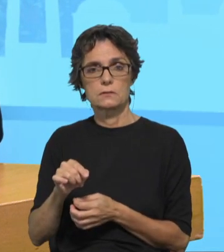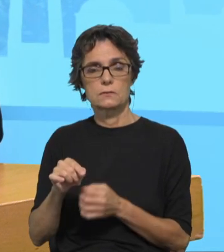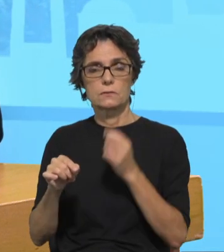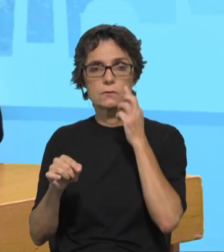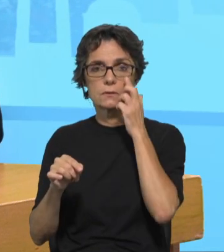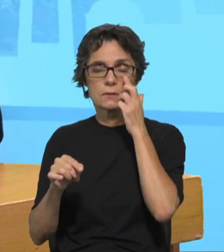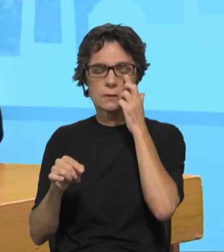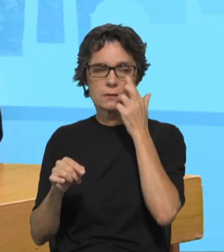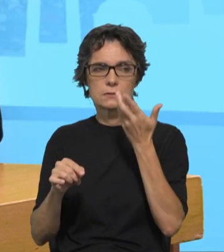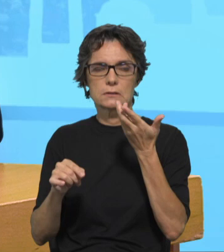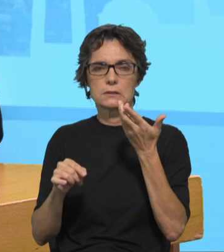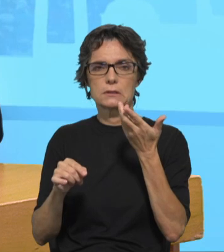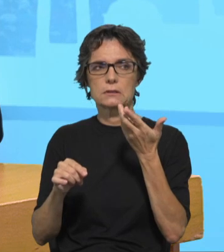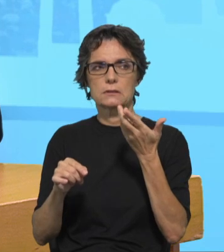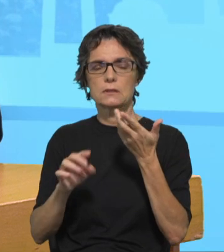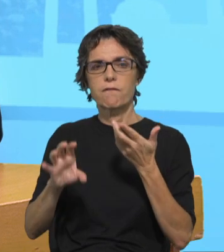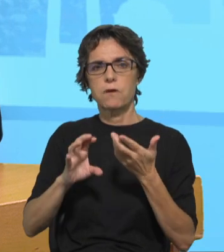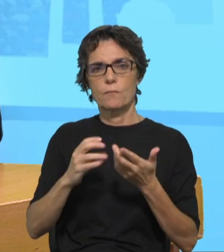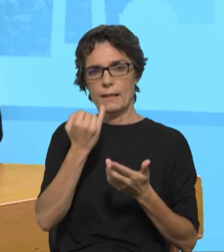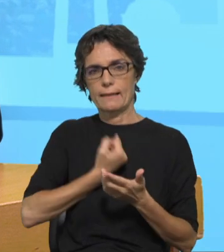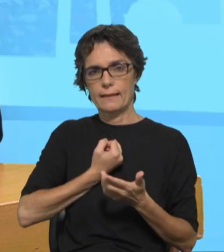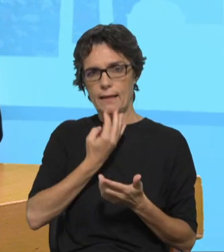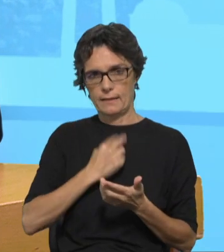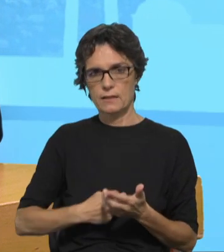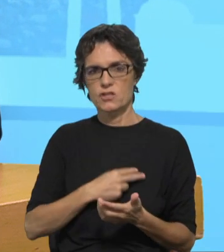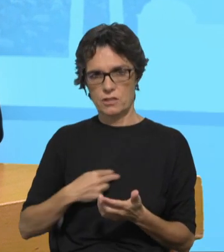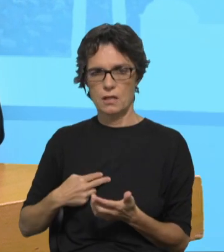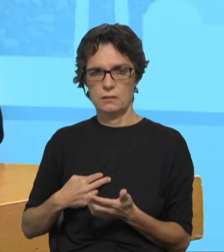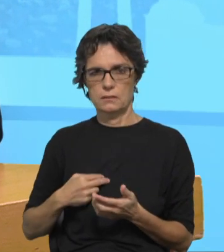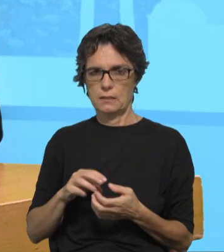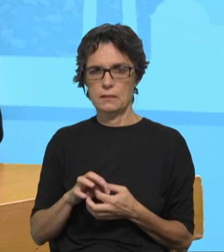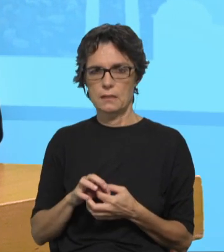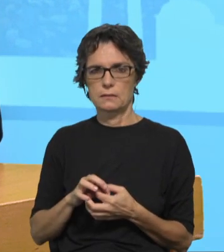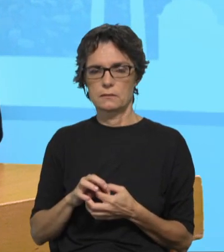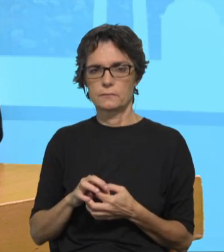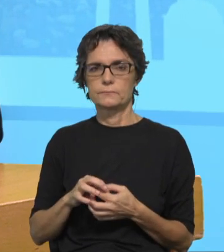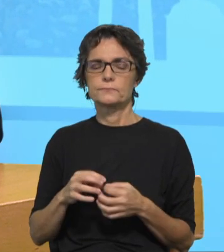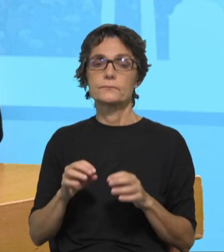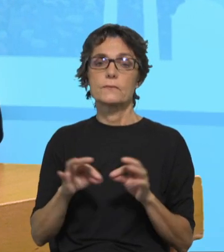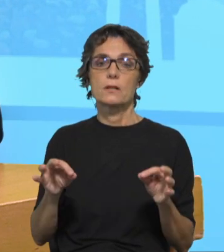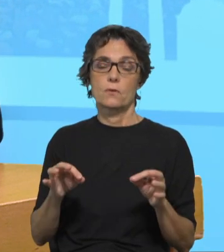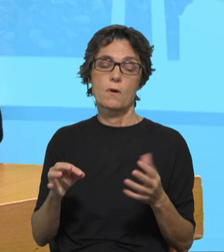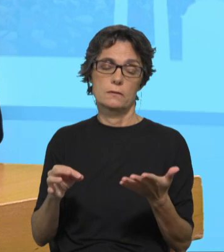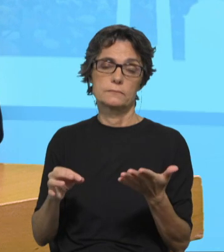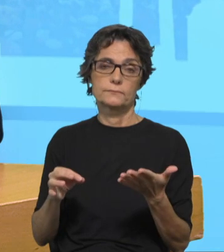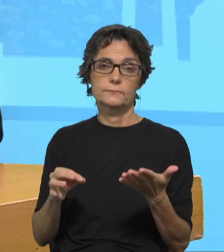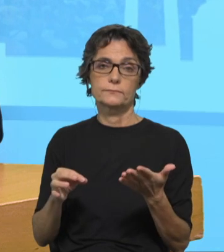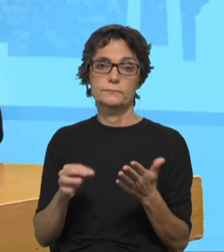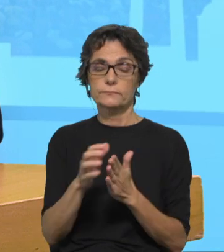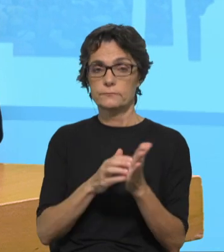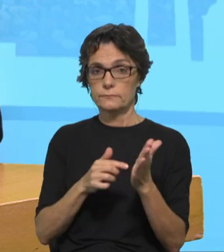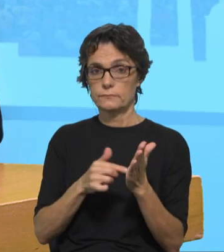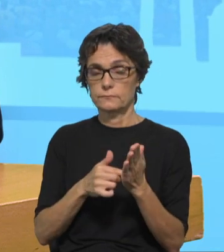não é? É que o perdoar é possível. É por isso que a própria palavra, ele como é francês, está perto de nós, não é? Diz,